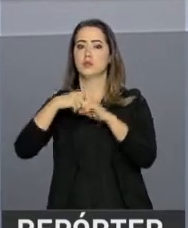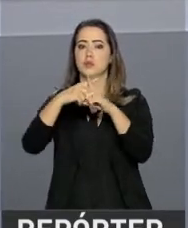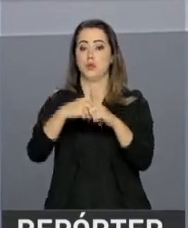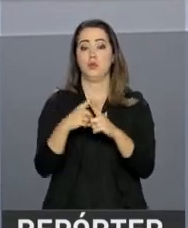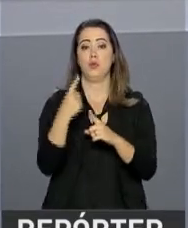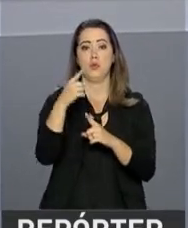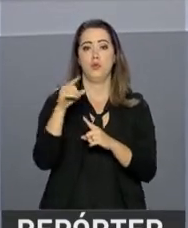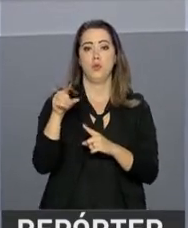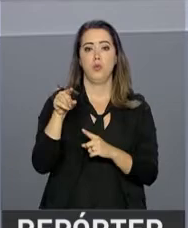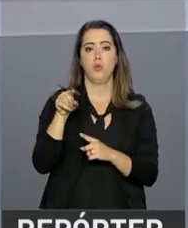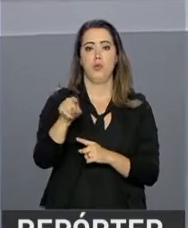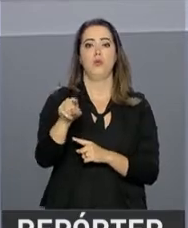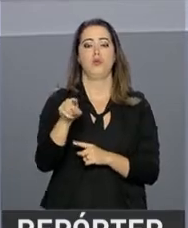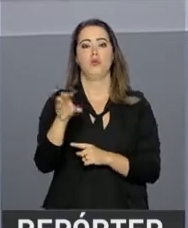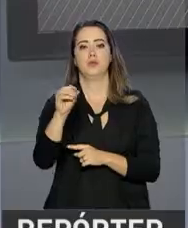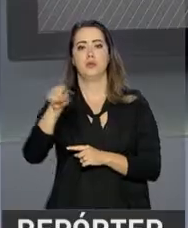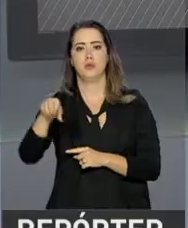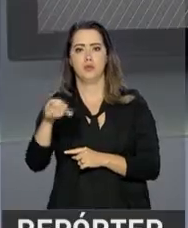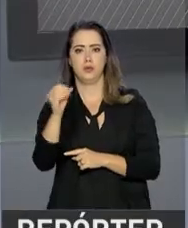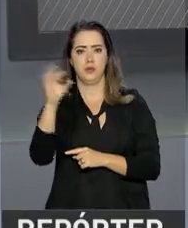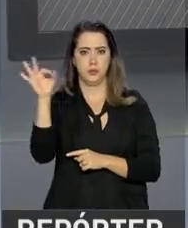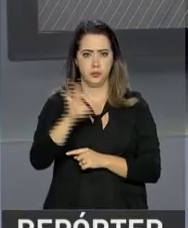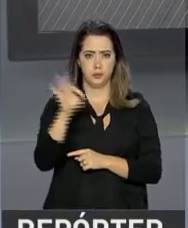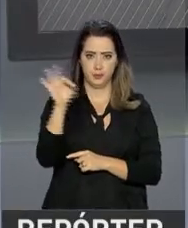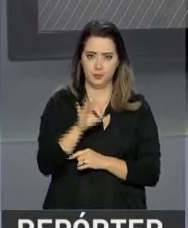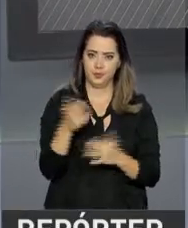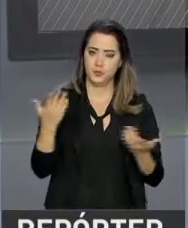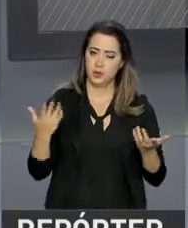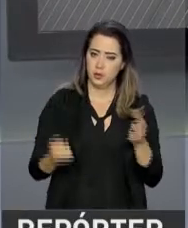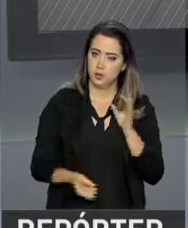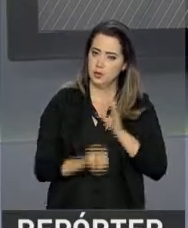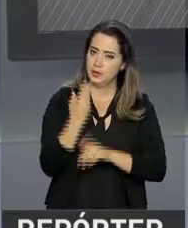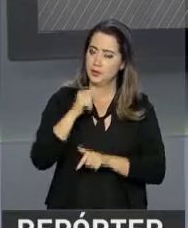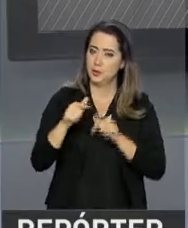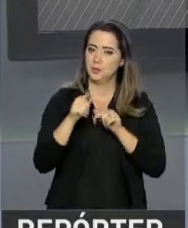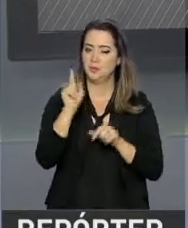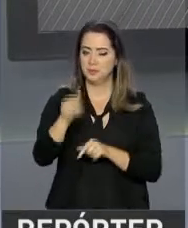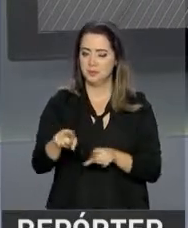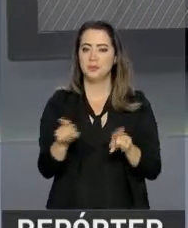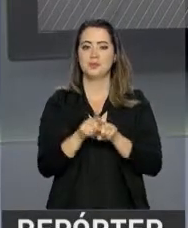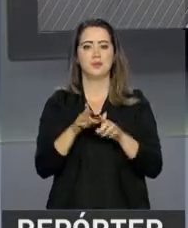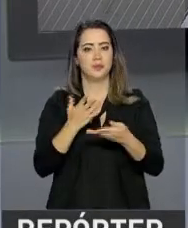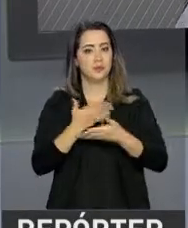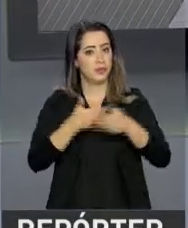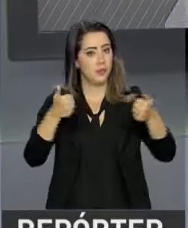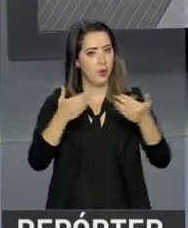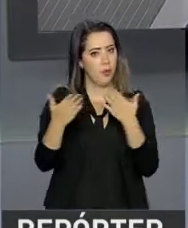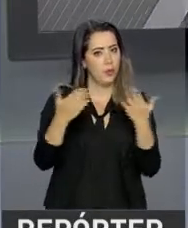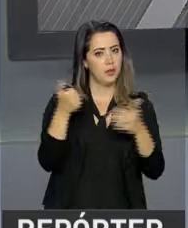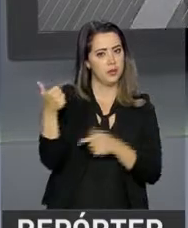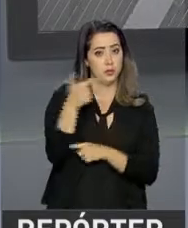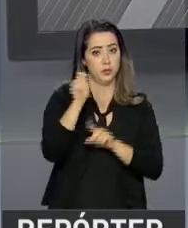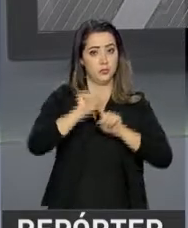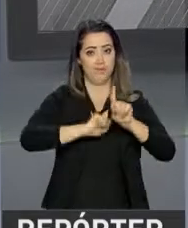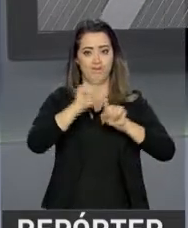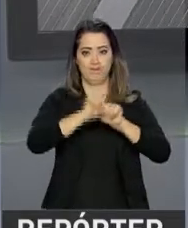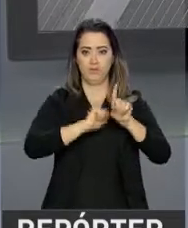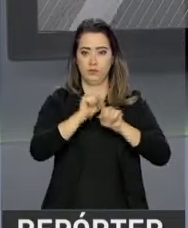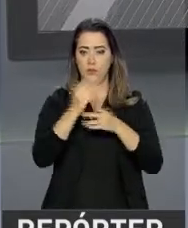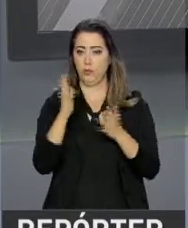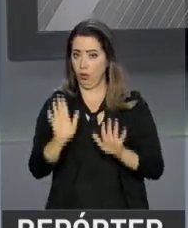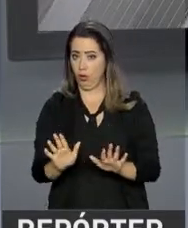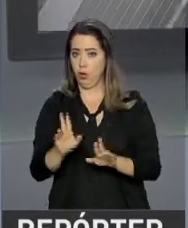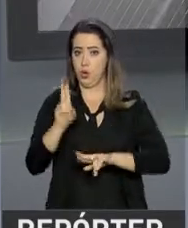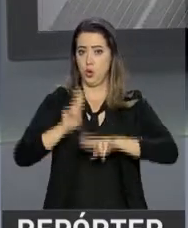,01%. O quadro de geração de empregos também é otimista quando avaliados os últimos 12 meses. Entre